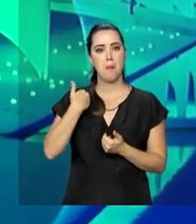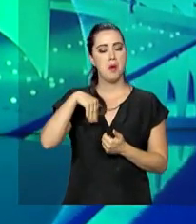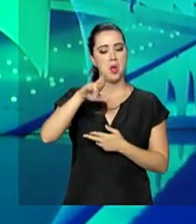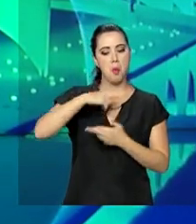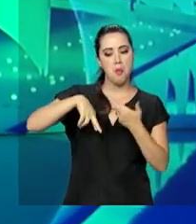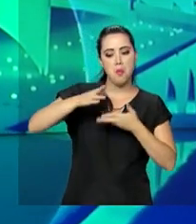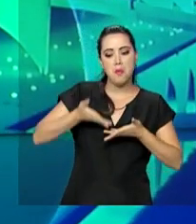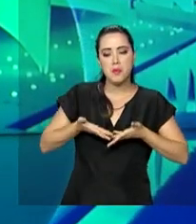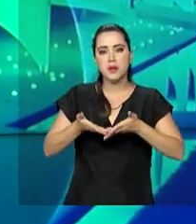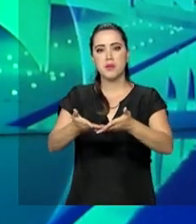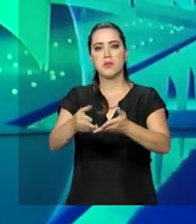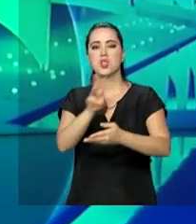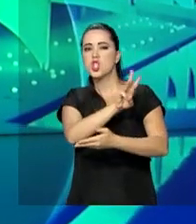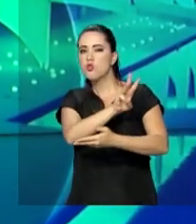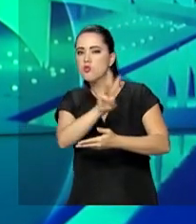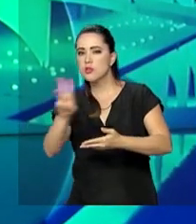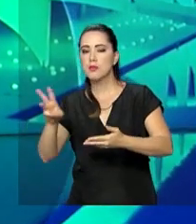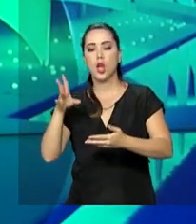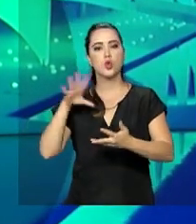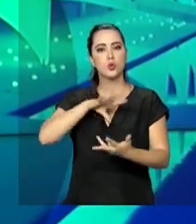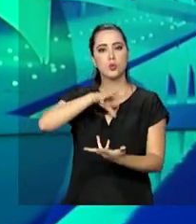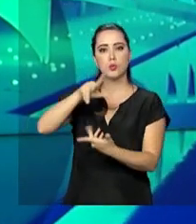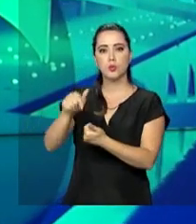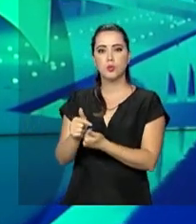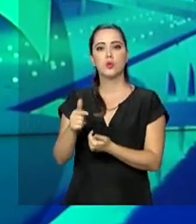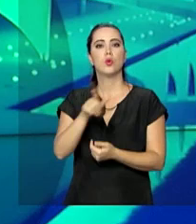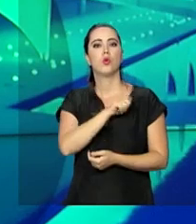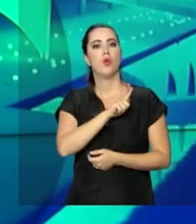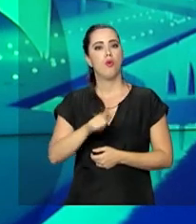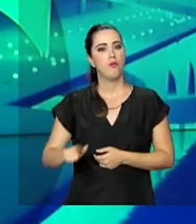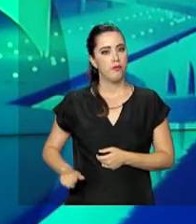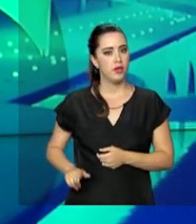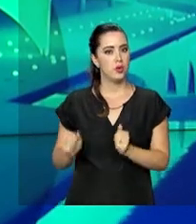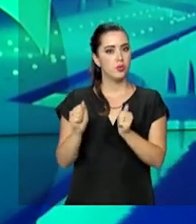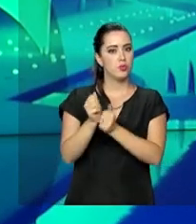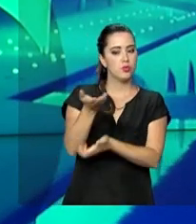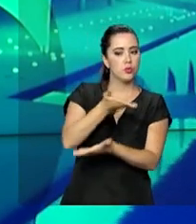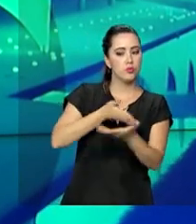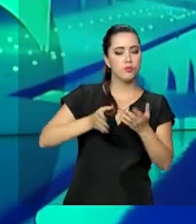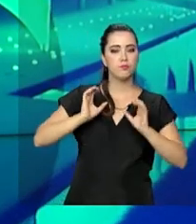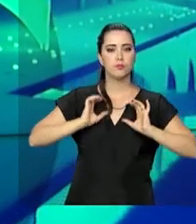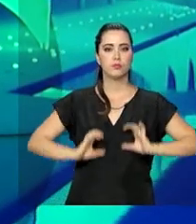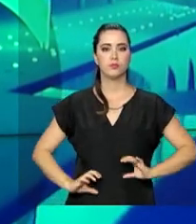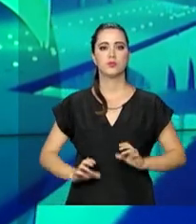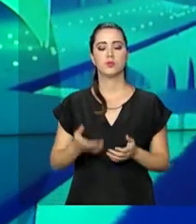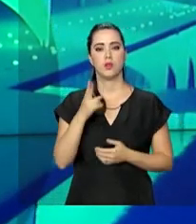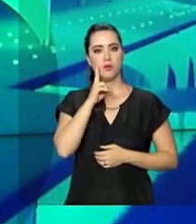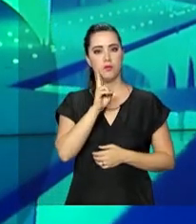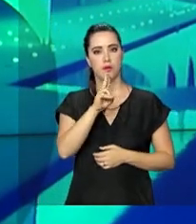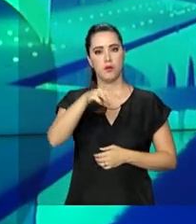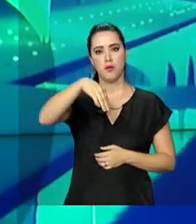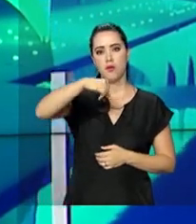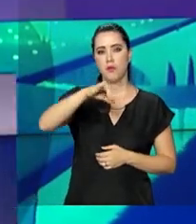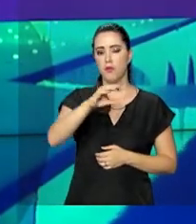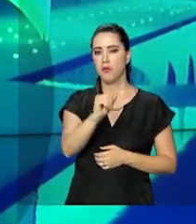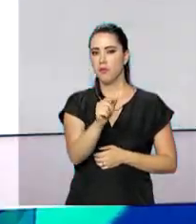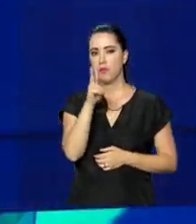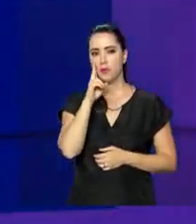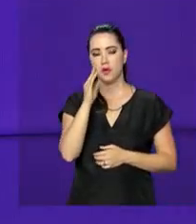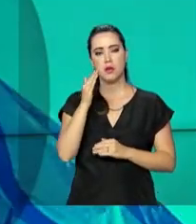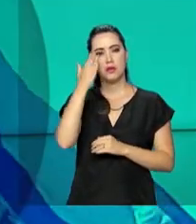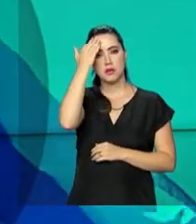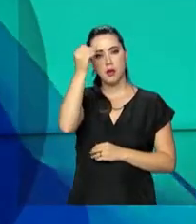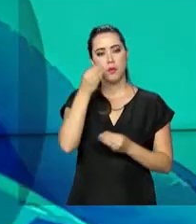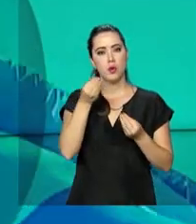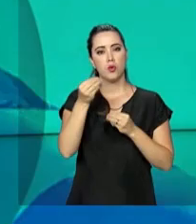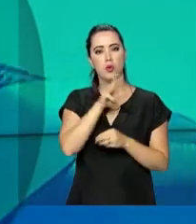premiação de conteúdo digital do mundo na categoria Governo e Envolvimento do Cidadão. Na reportagem de Márcia Fernandes, saiba